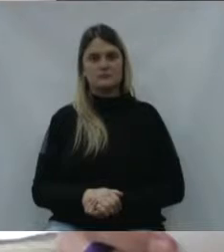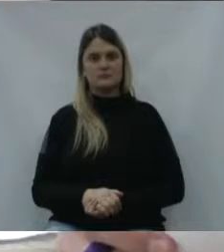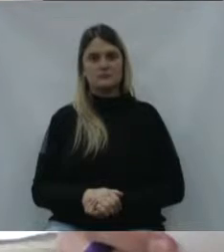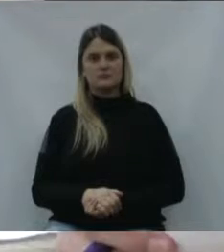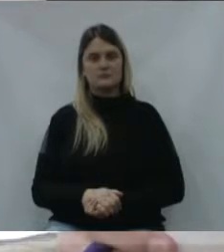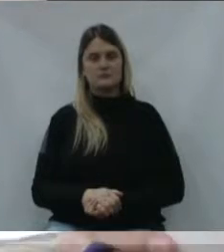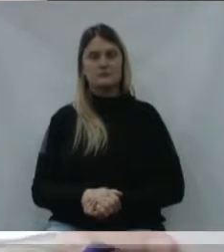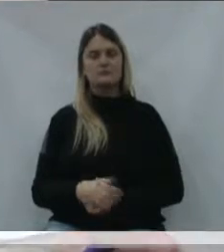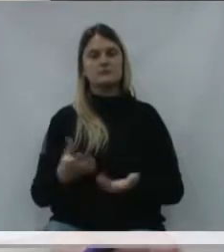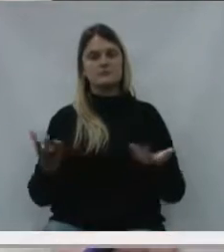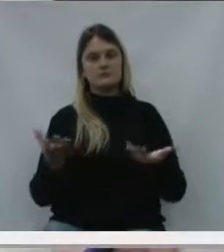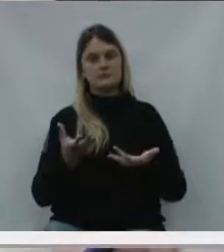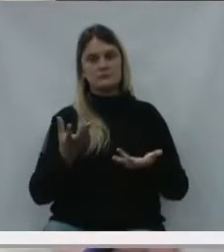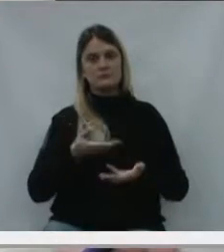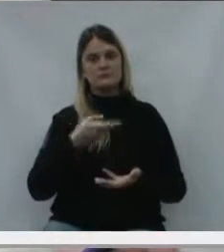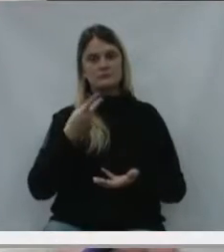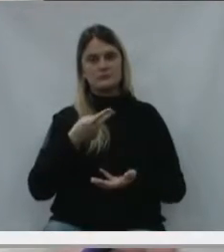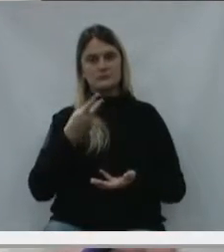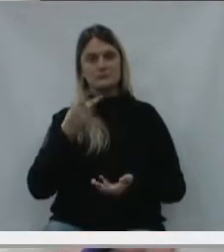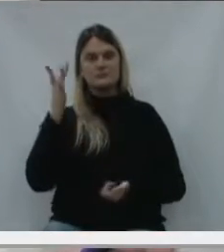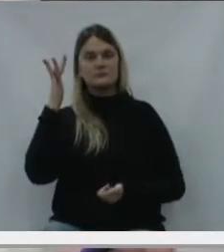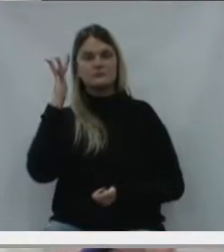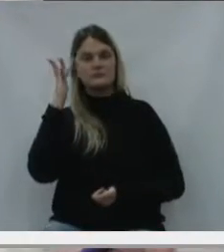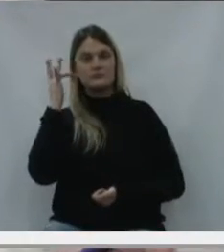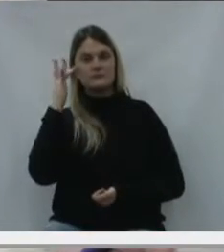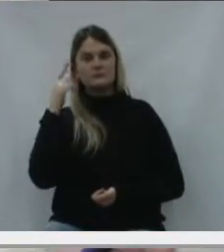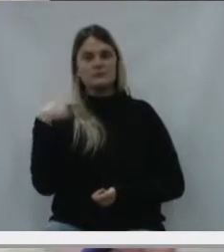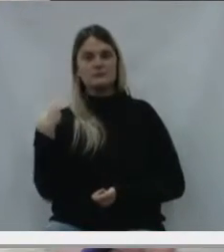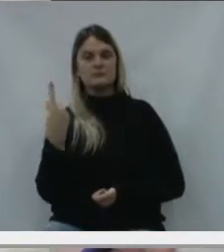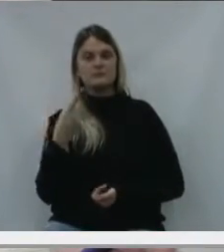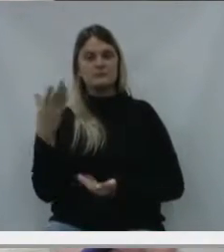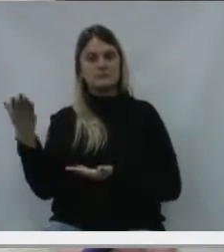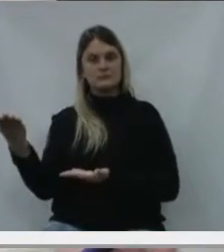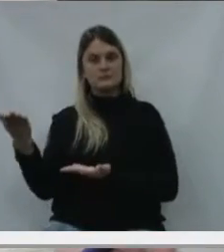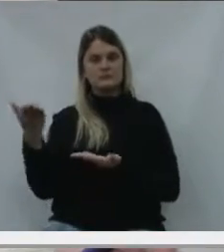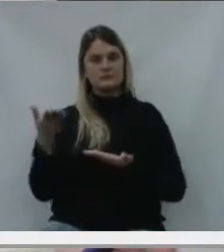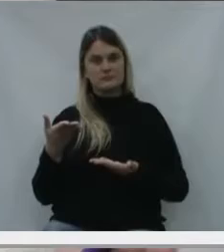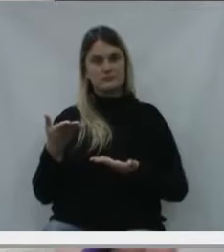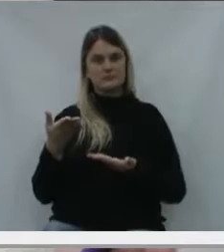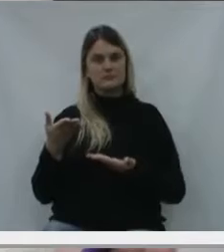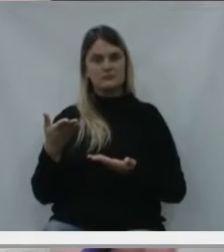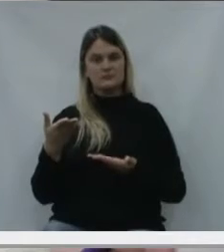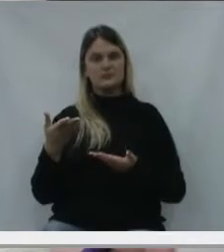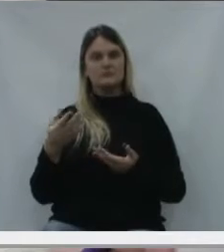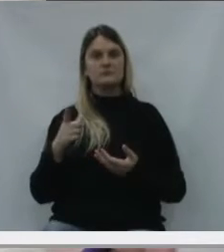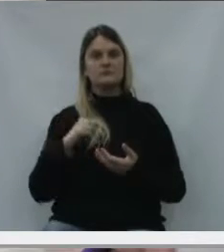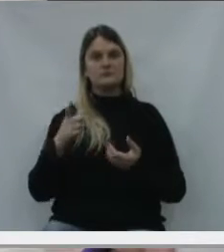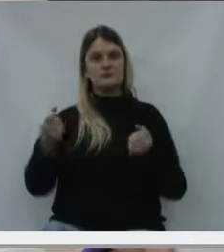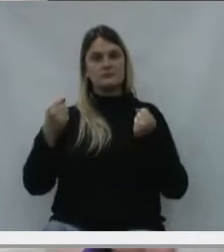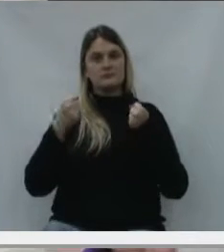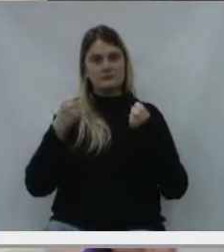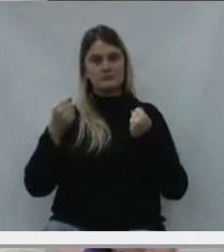Eu quero falar só que amanhã a gente vai estar recebendo academias que